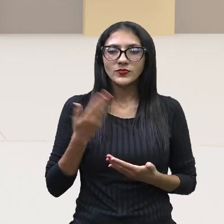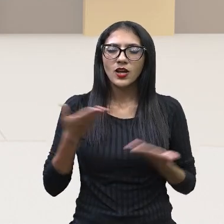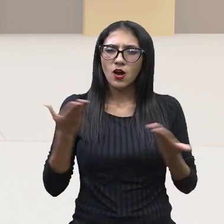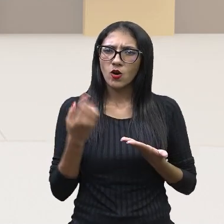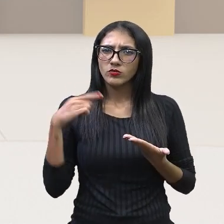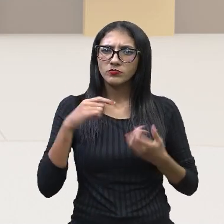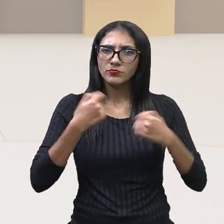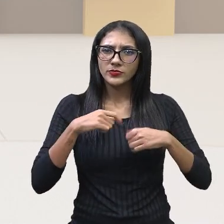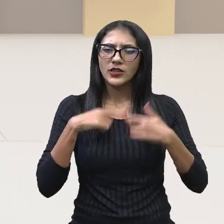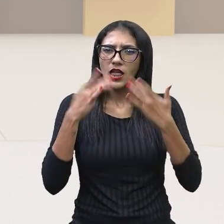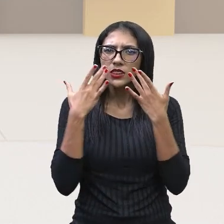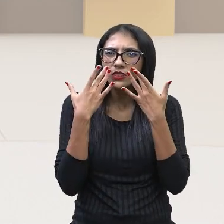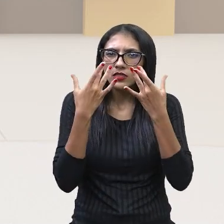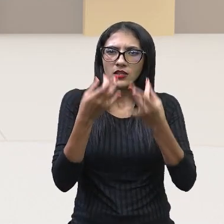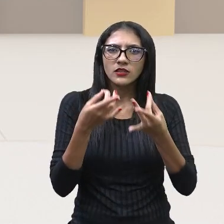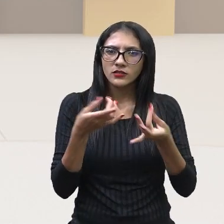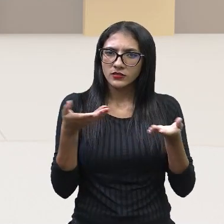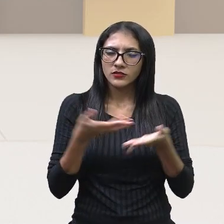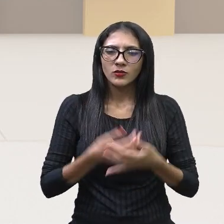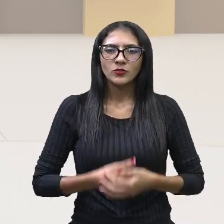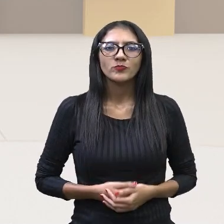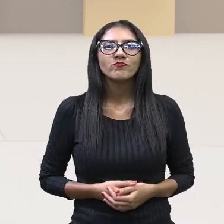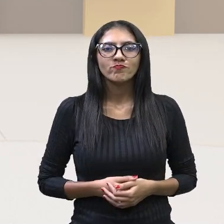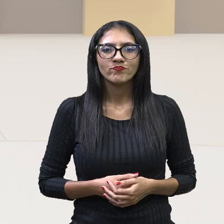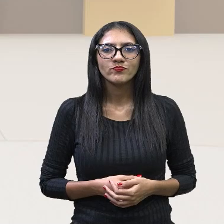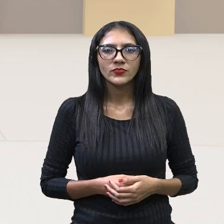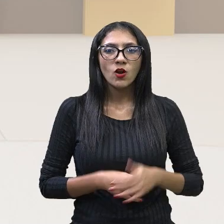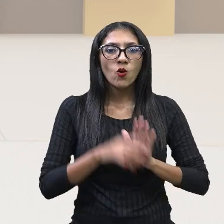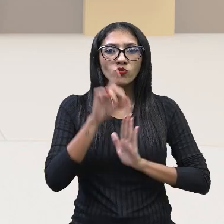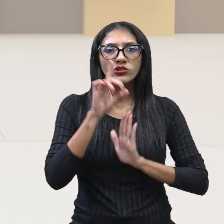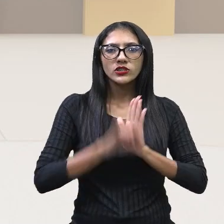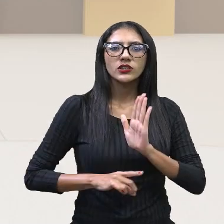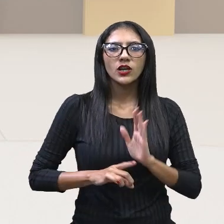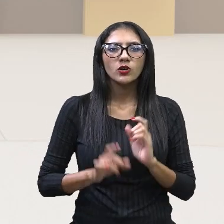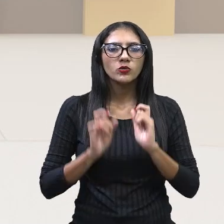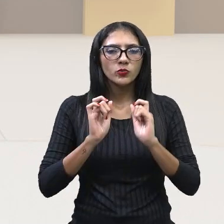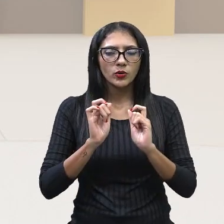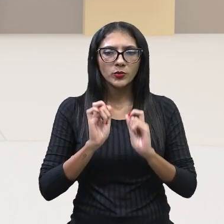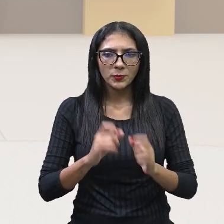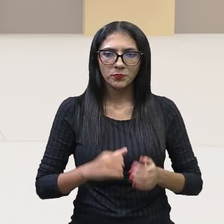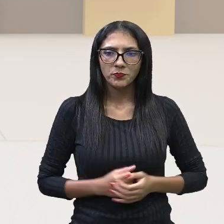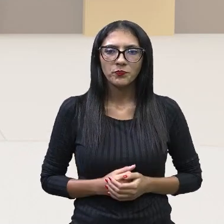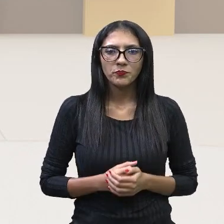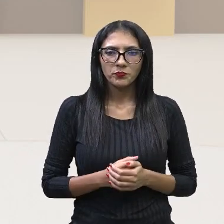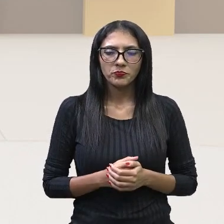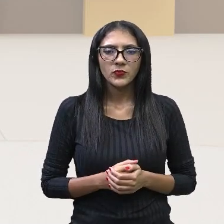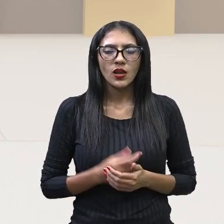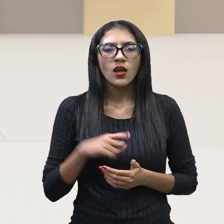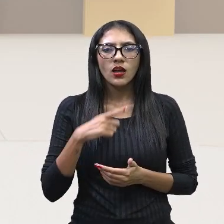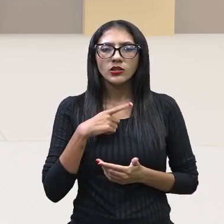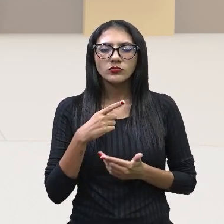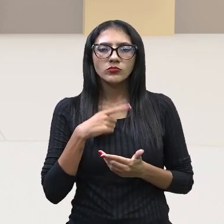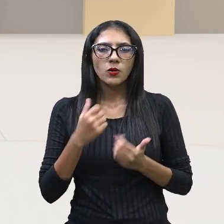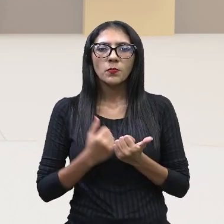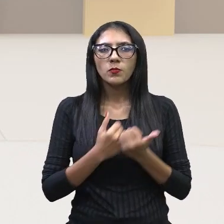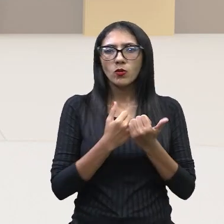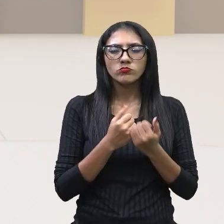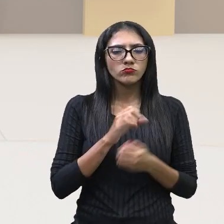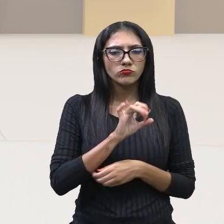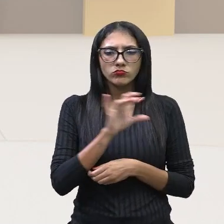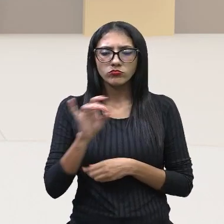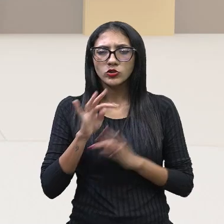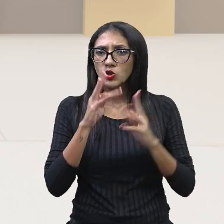Fique ligado aí comigo, tá bom? Os direitos são o quê? São os benefícios que uma pessoa possui.